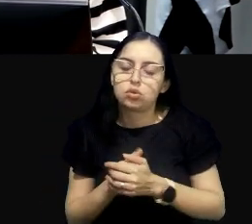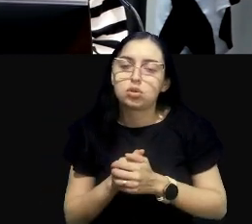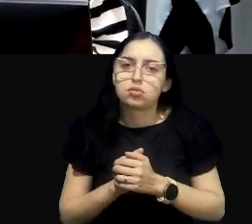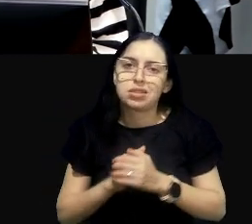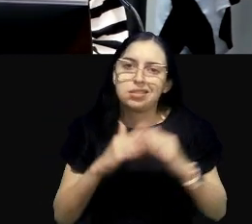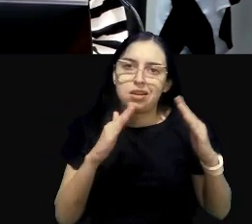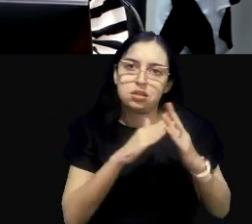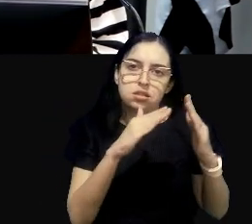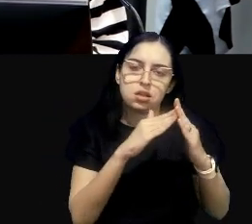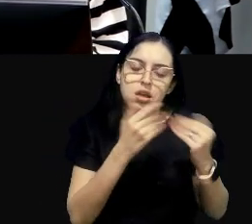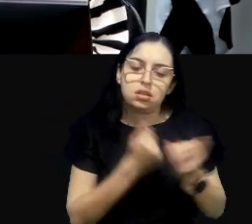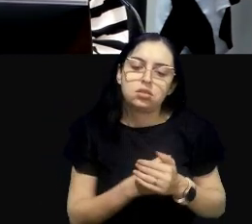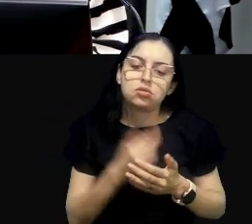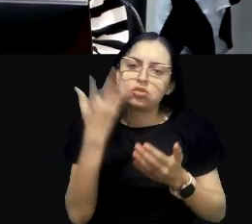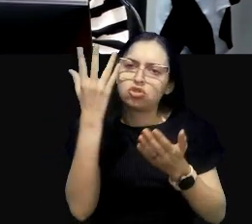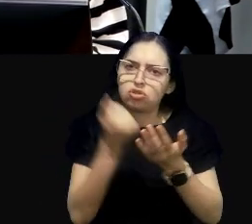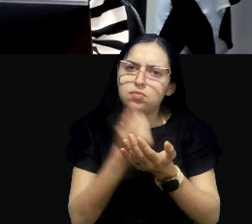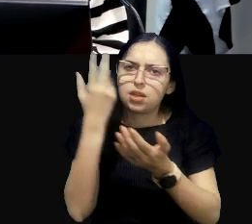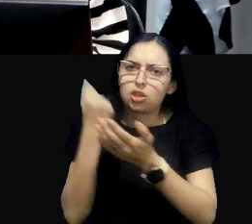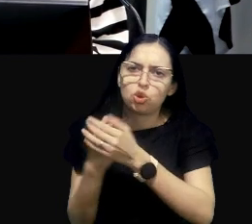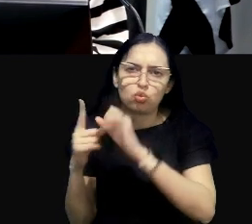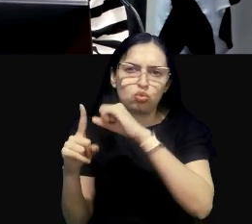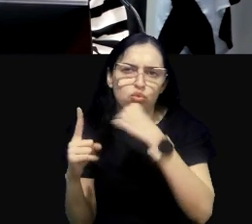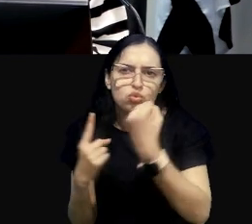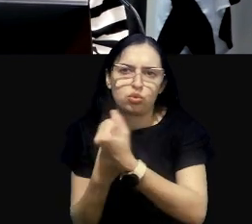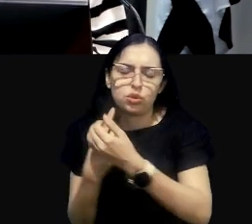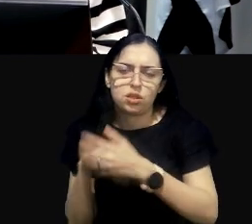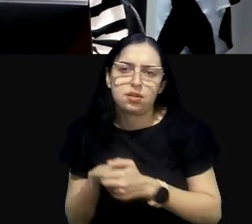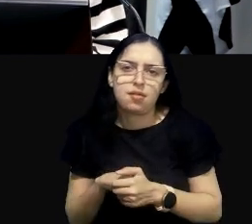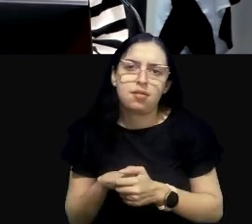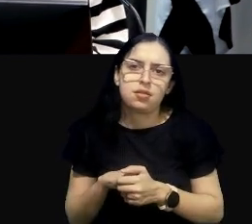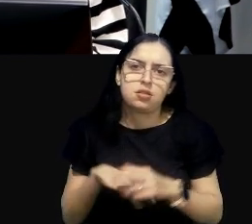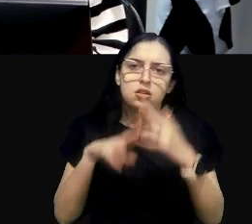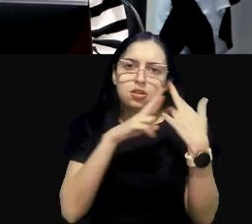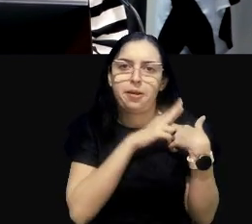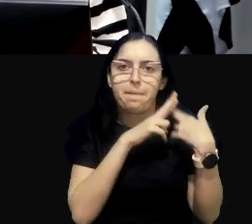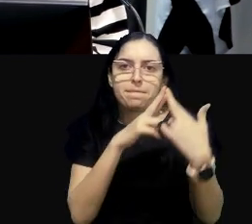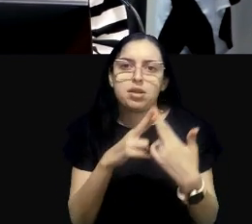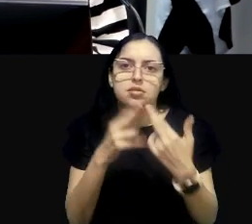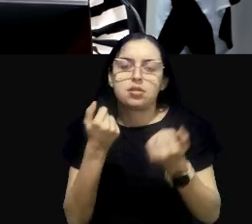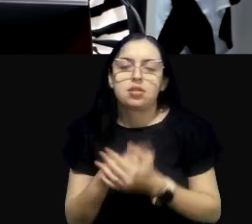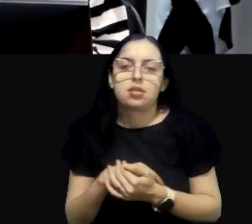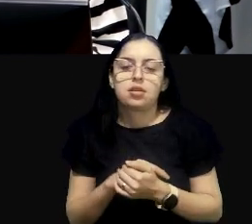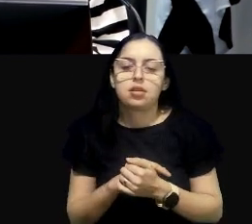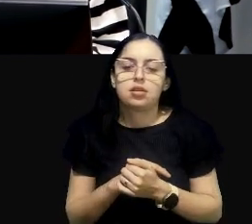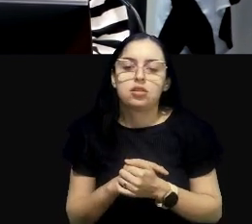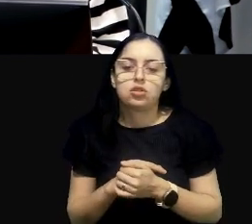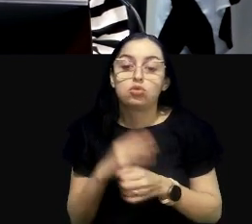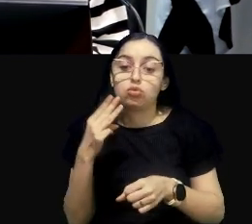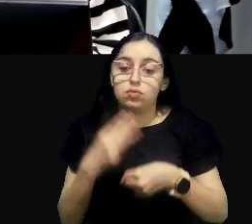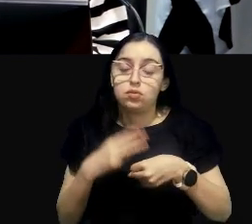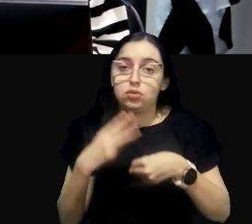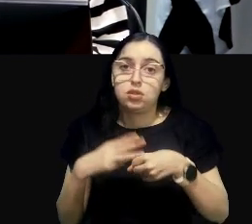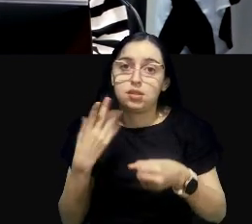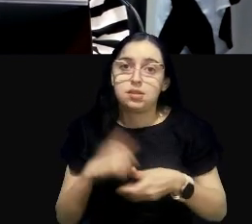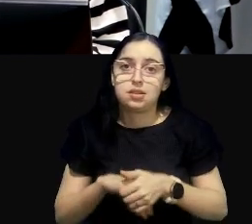chamado todos, as autoridades do município.